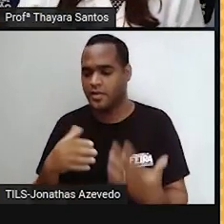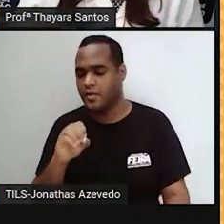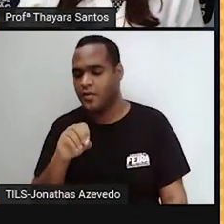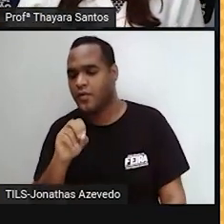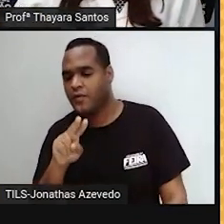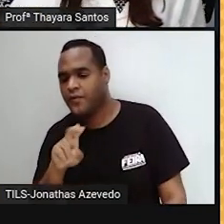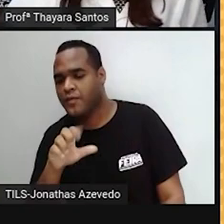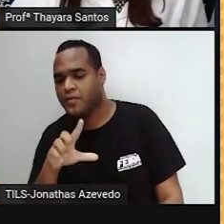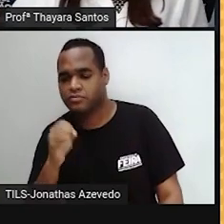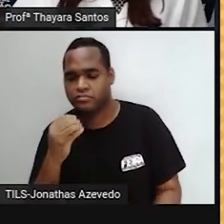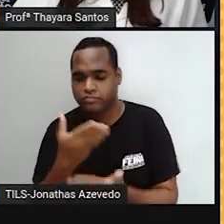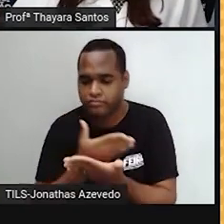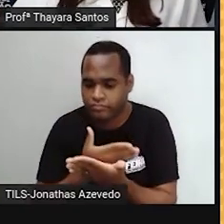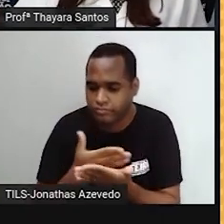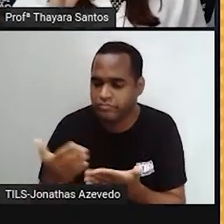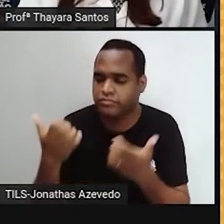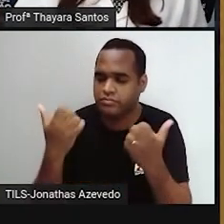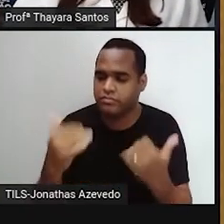acostumado a chamar.